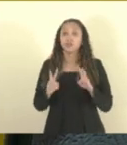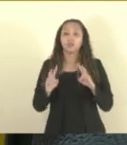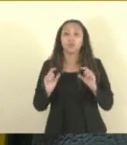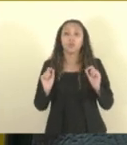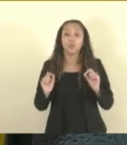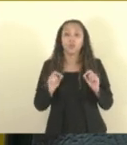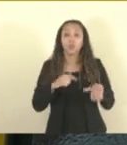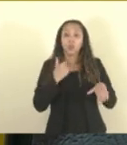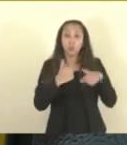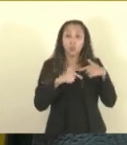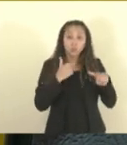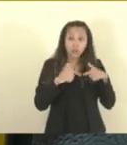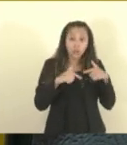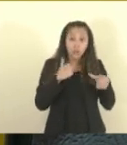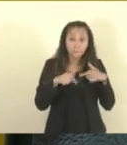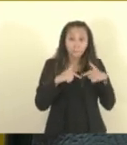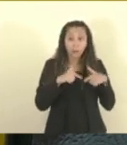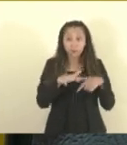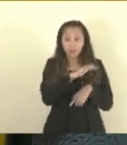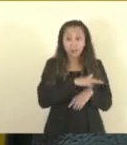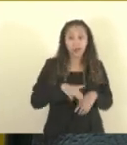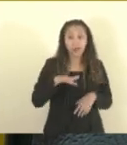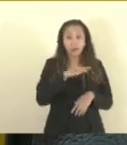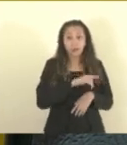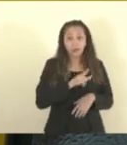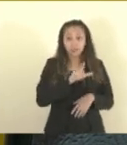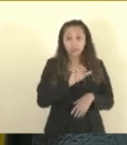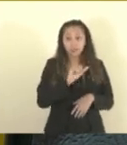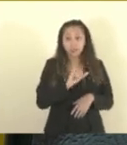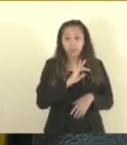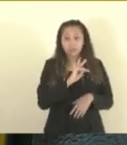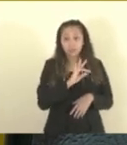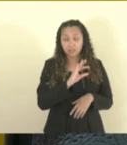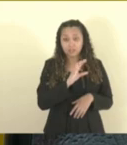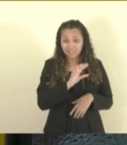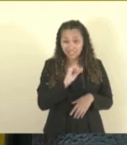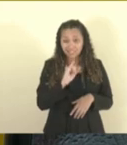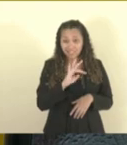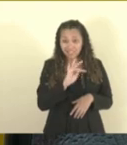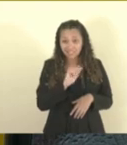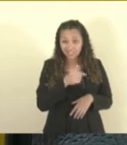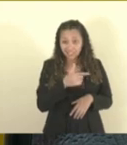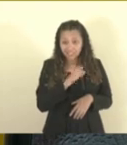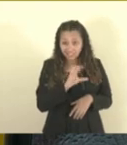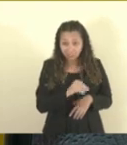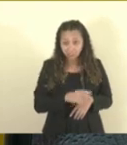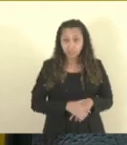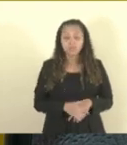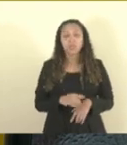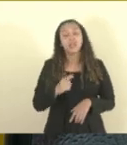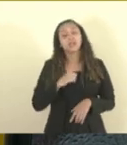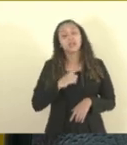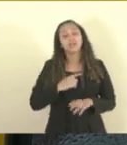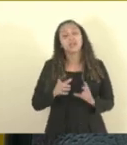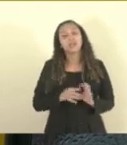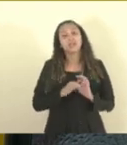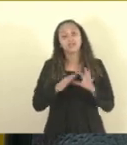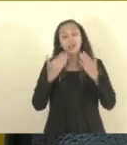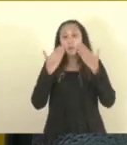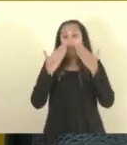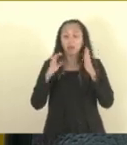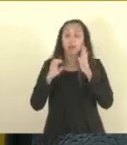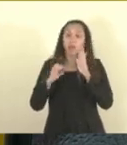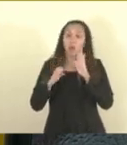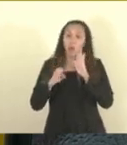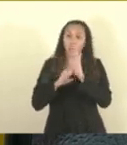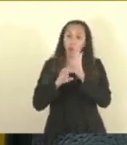exercício da atividade própria da área de licitação. E nós tivemos a liberdade de estar apresentando uma emenda, haja